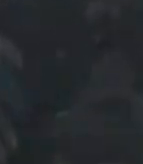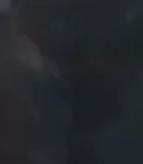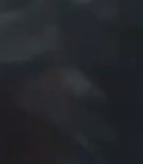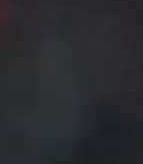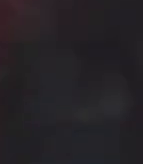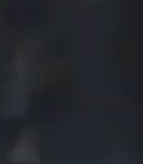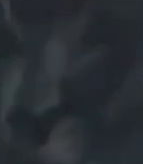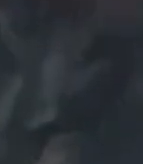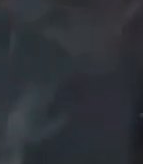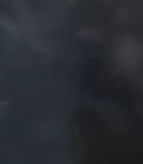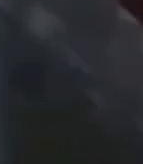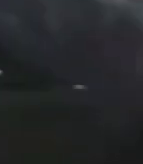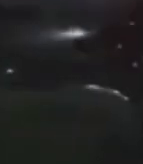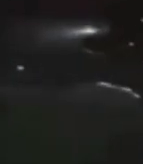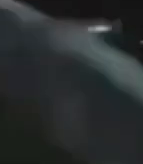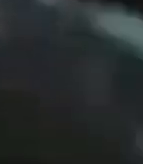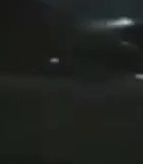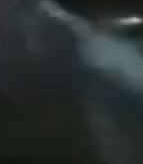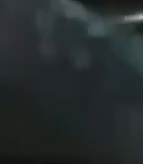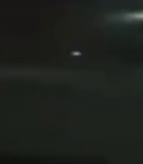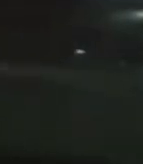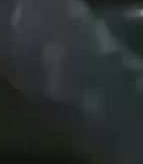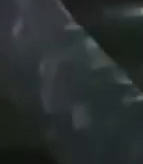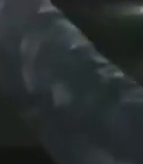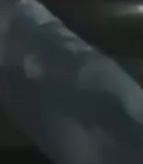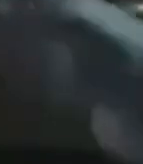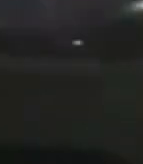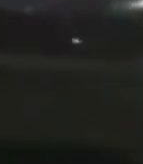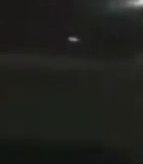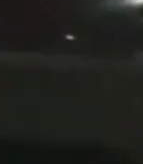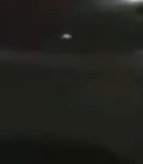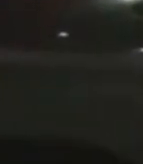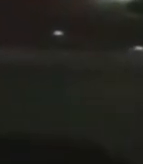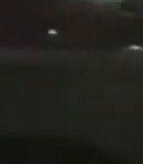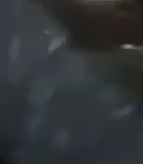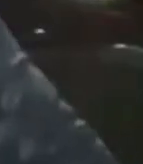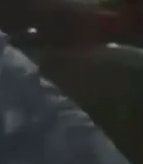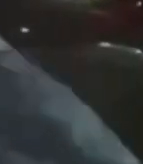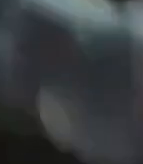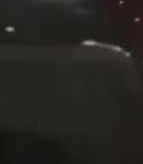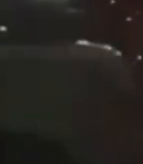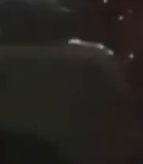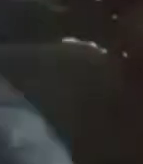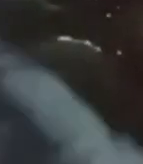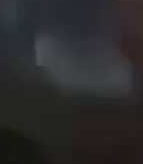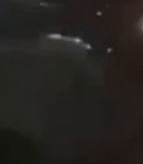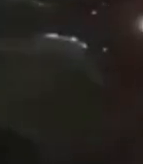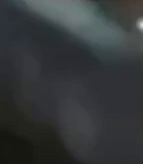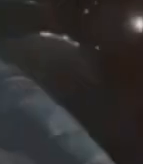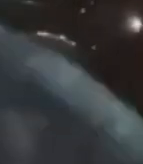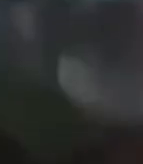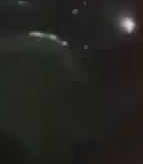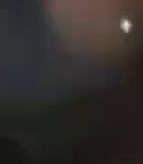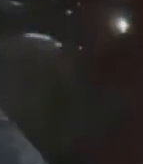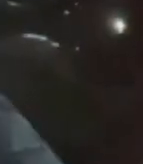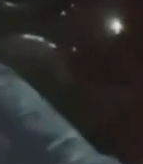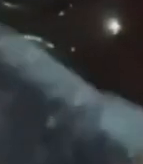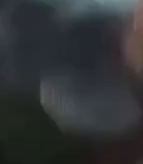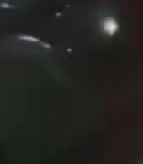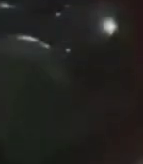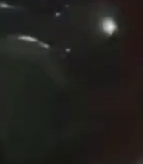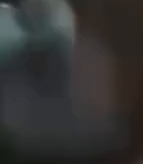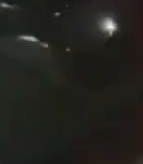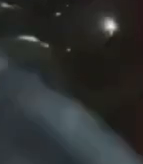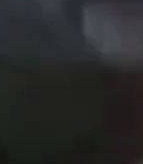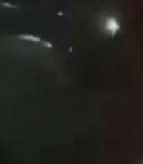estamos trabalhando à noite fazendo trabalho de polícia. E eu vim aqui através desse vídeo pedir para vocês me ajudem,